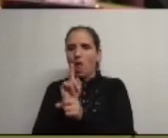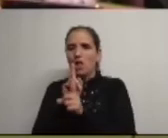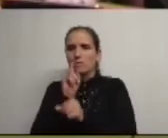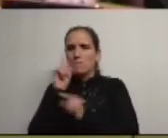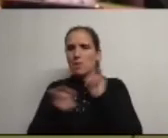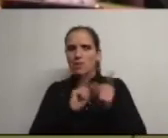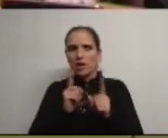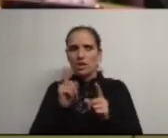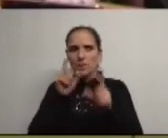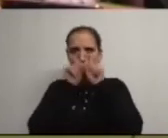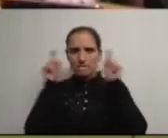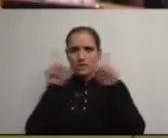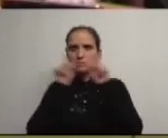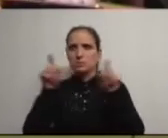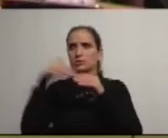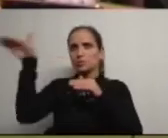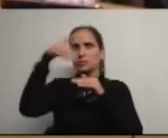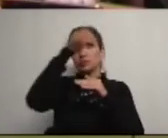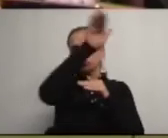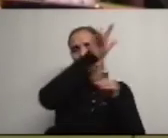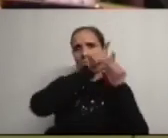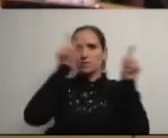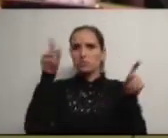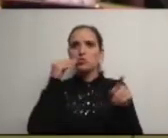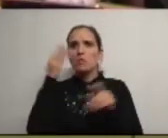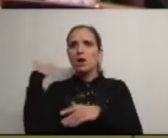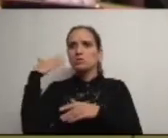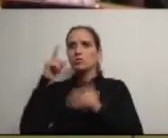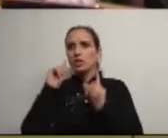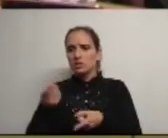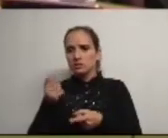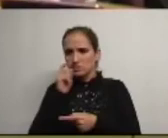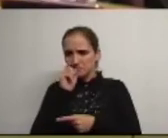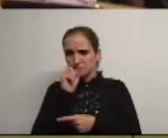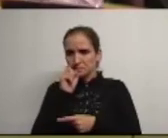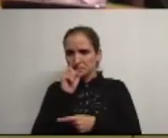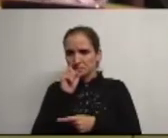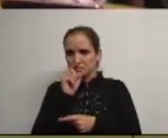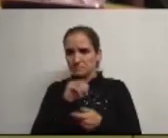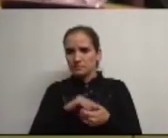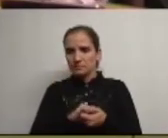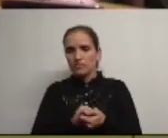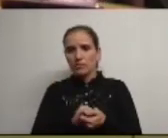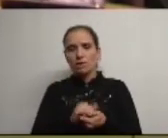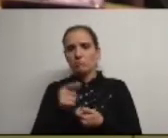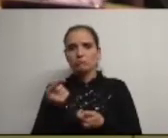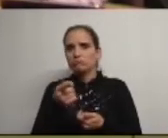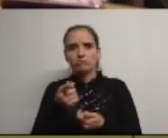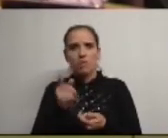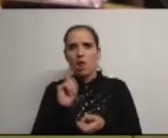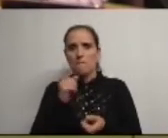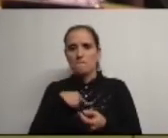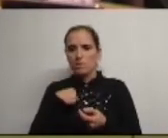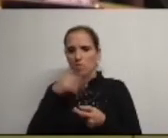mandar empresas para os conselhos vizinhos como eu tive de fazer no início dos mandatos? Não é essa